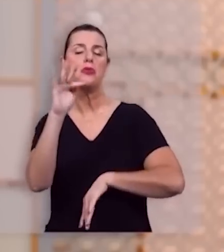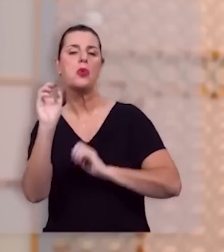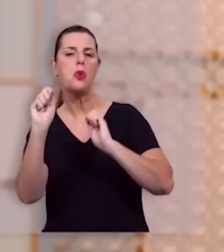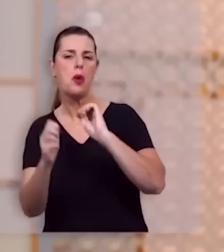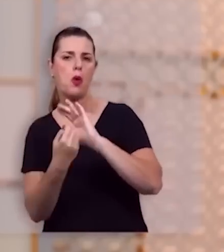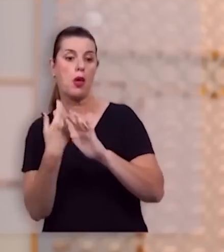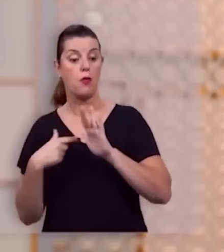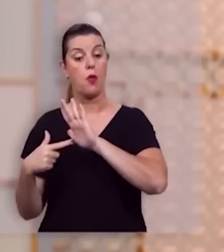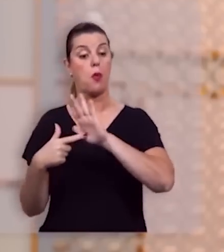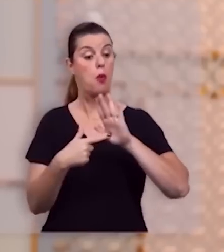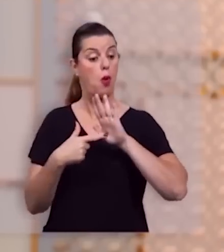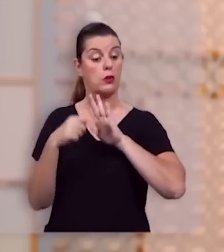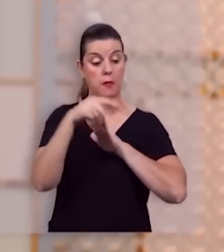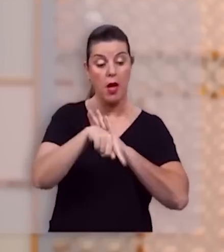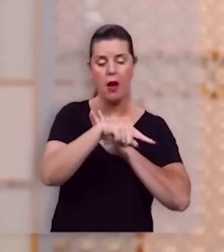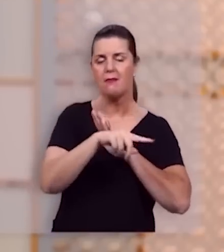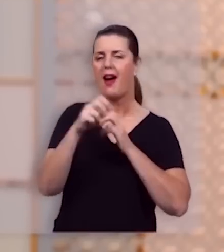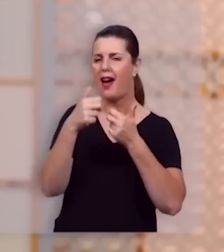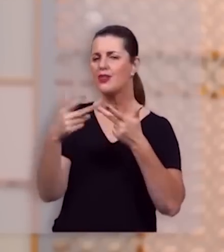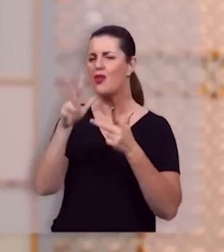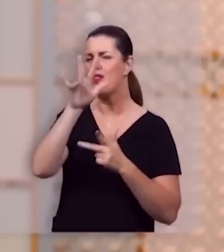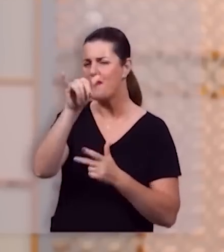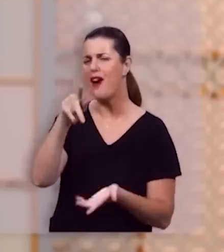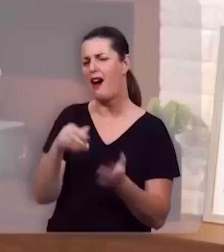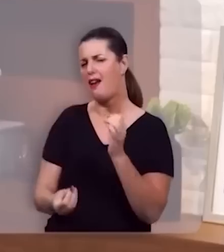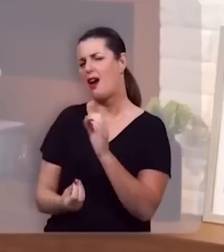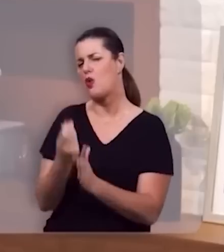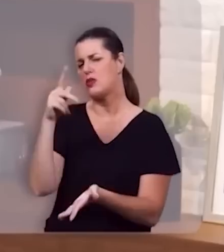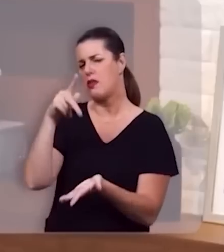mas eu te mostrarei as coisas que devem acontecer.